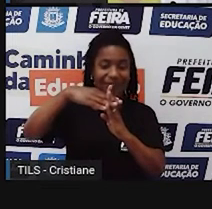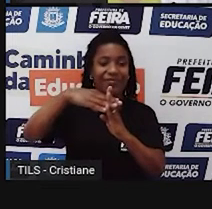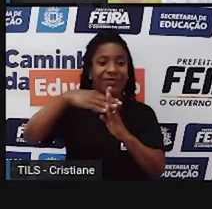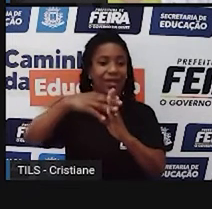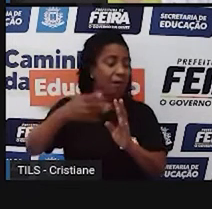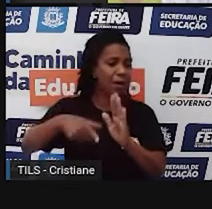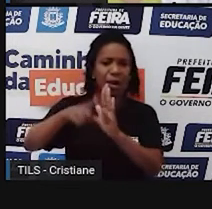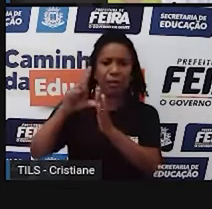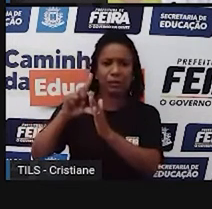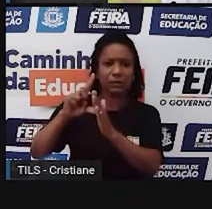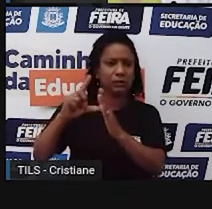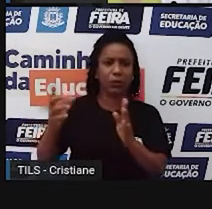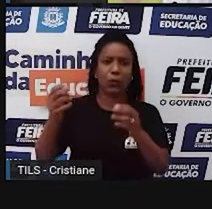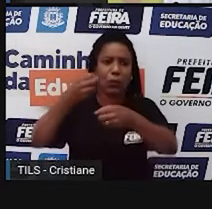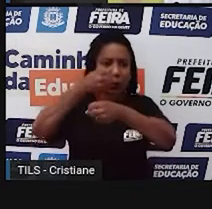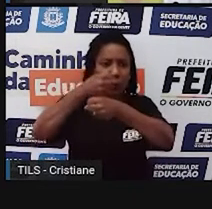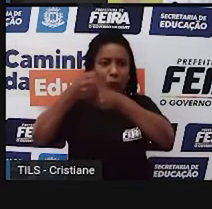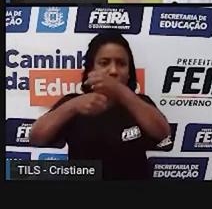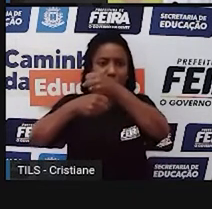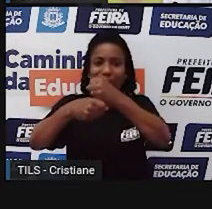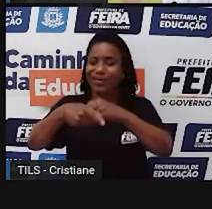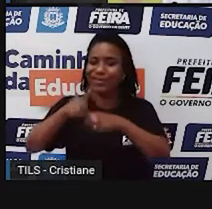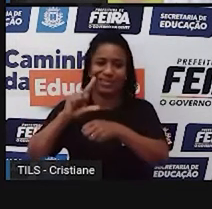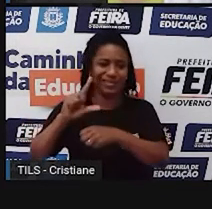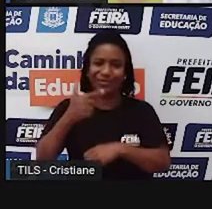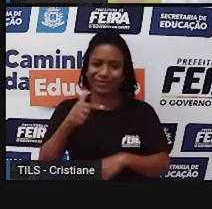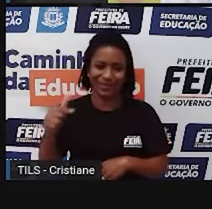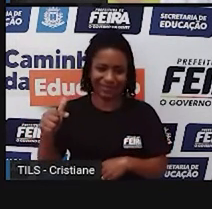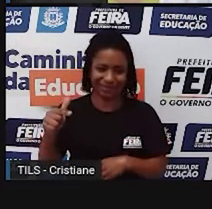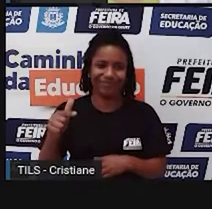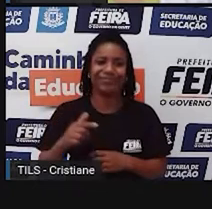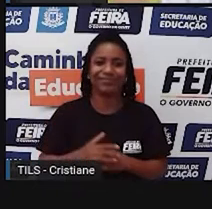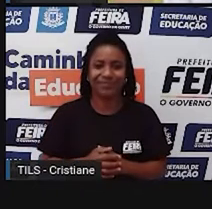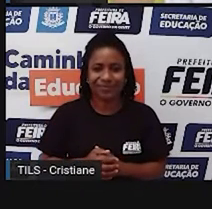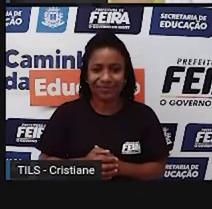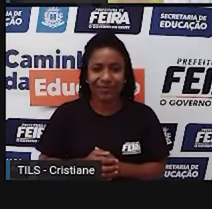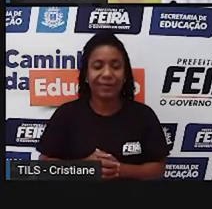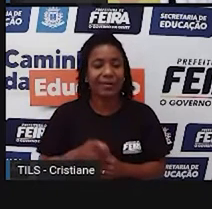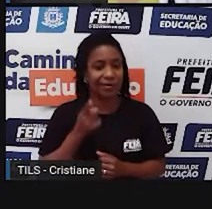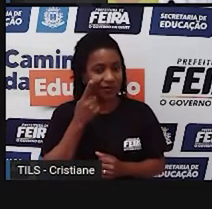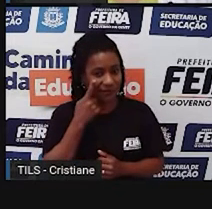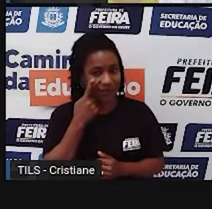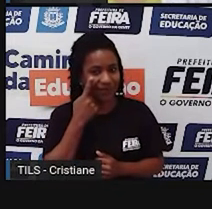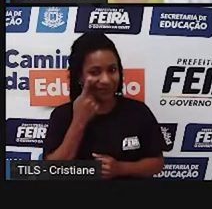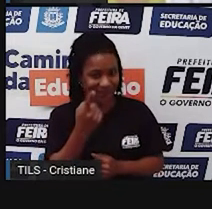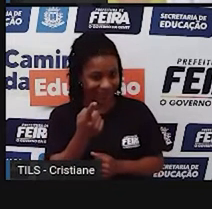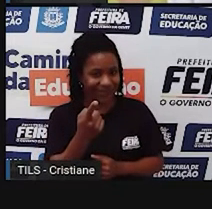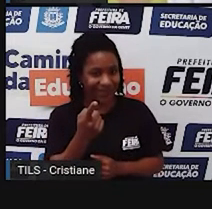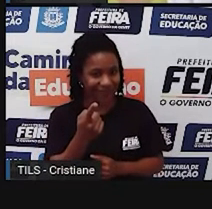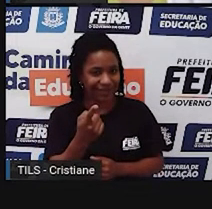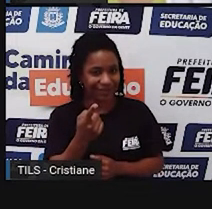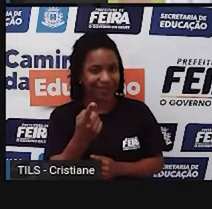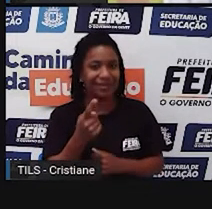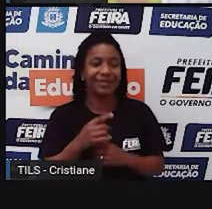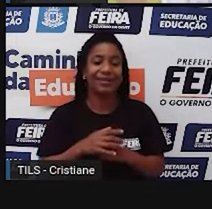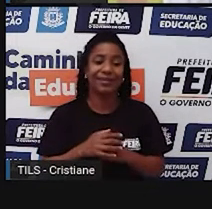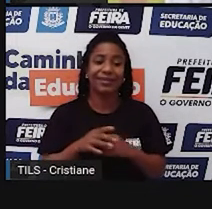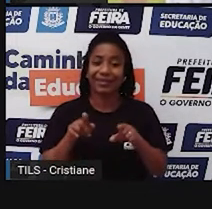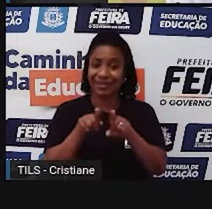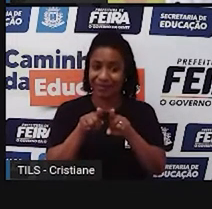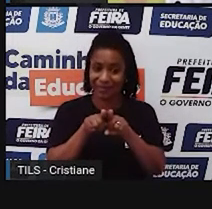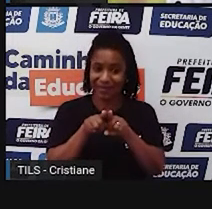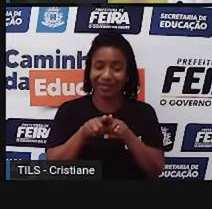observava tanto assim. Aqui eu trouxe essa mesma ideia, né, da tela